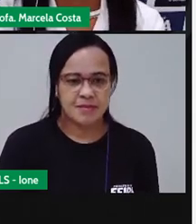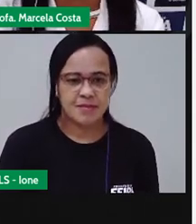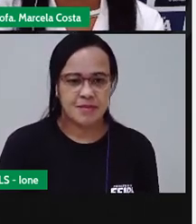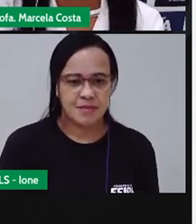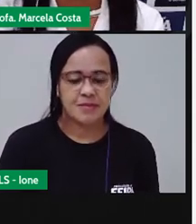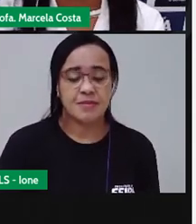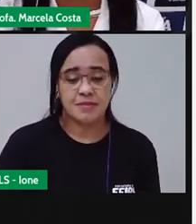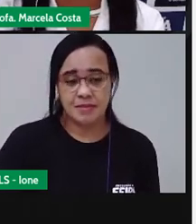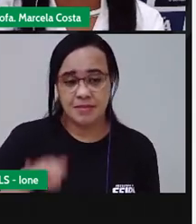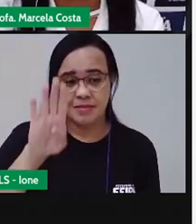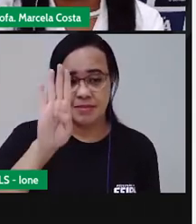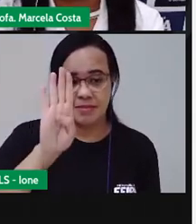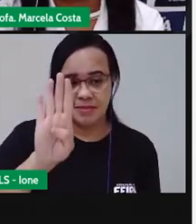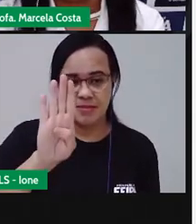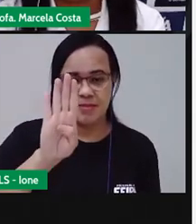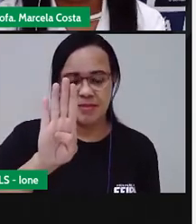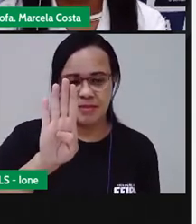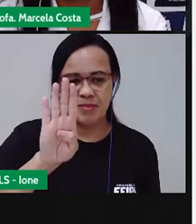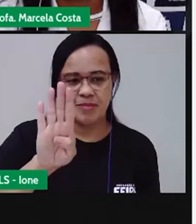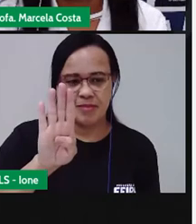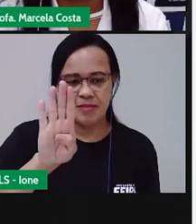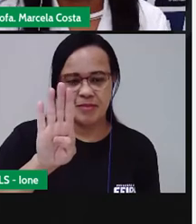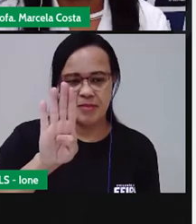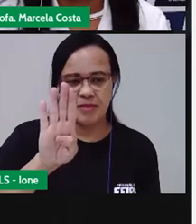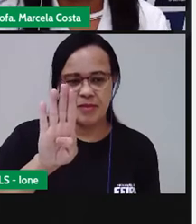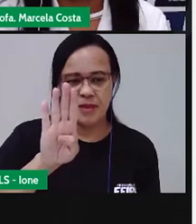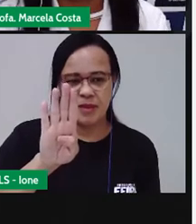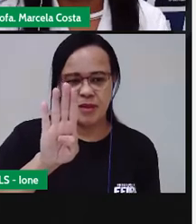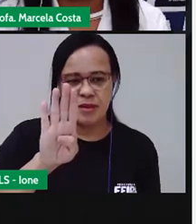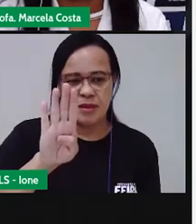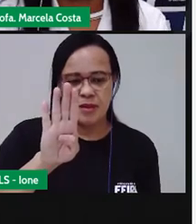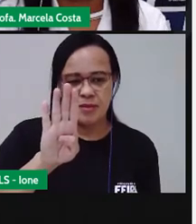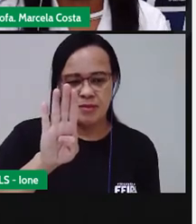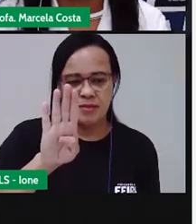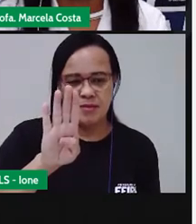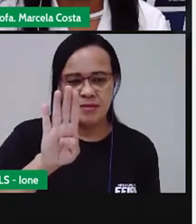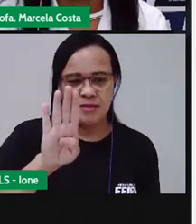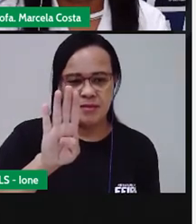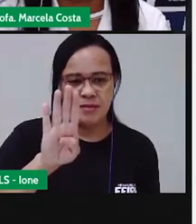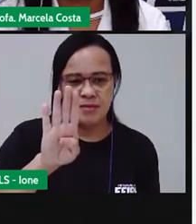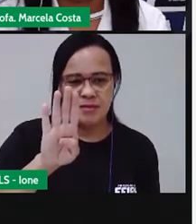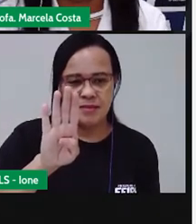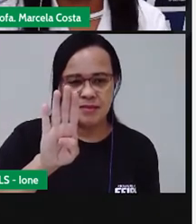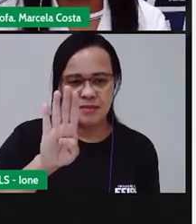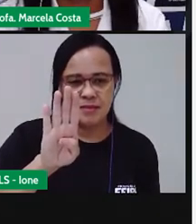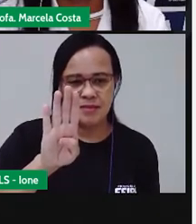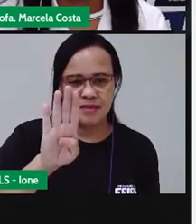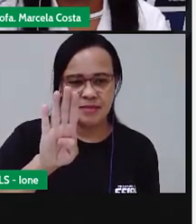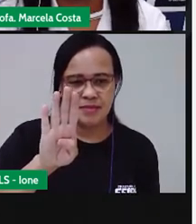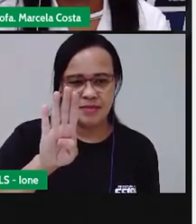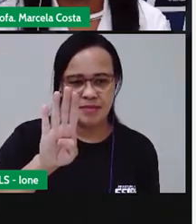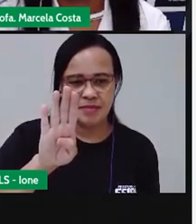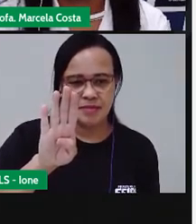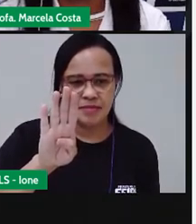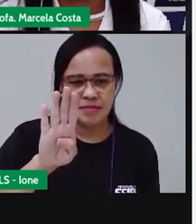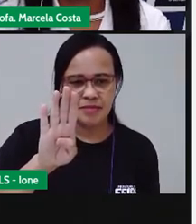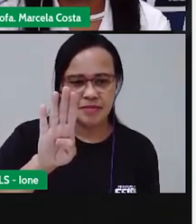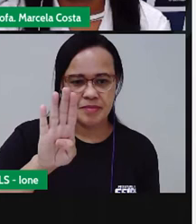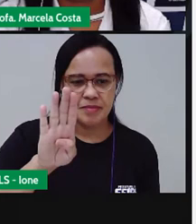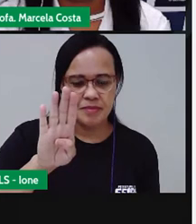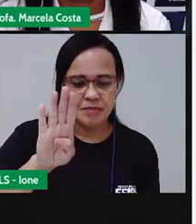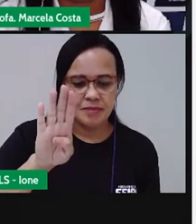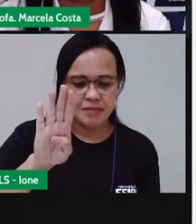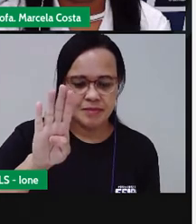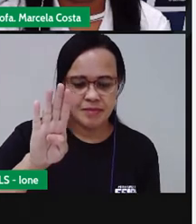Vai ser a letra B, não isso? Então, faço um traçado para baixo. Venho aqui